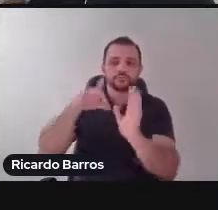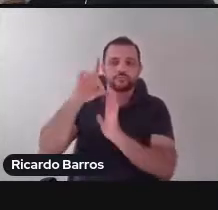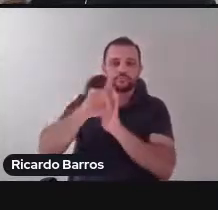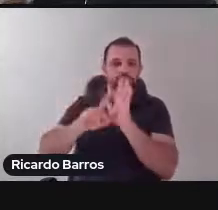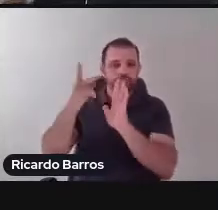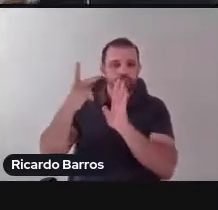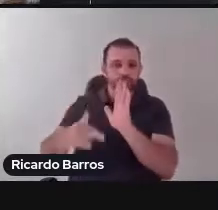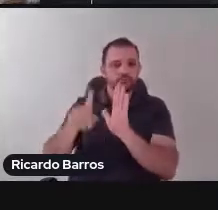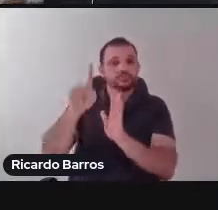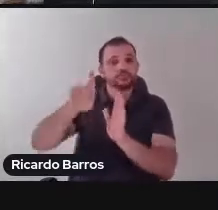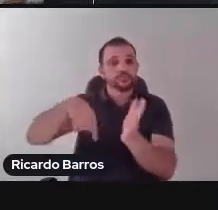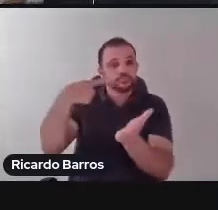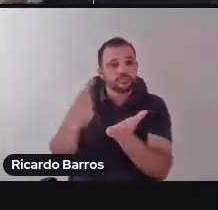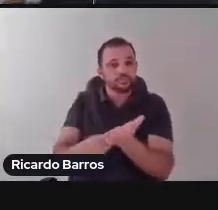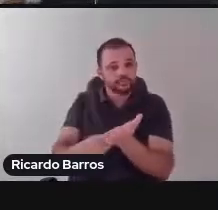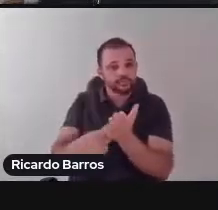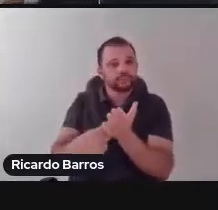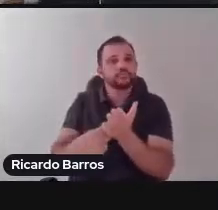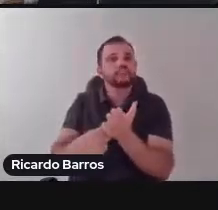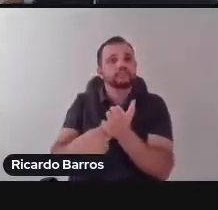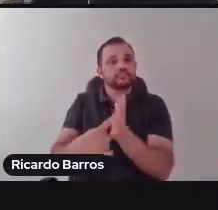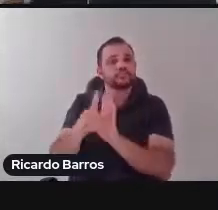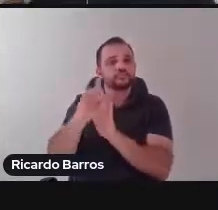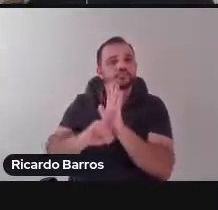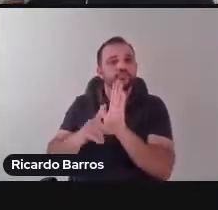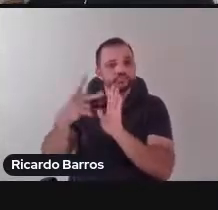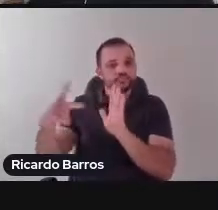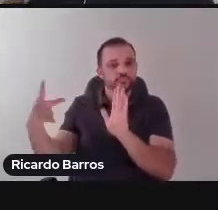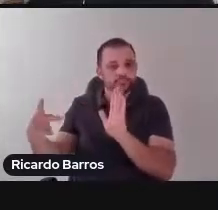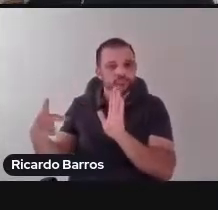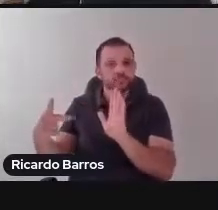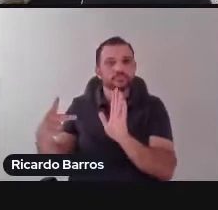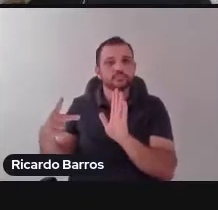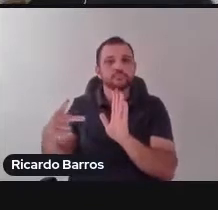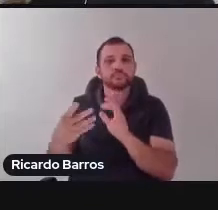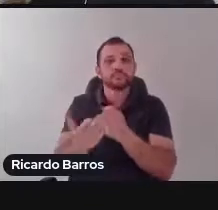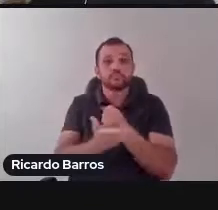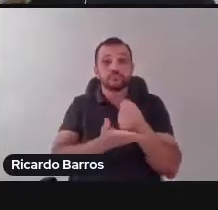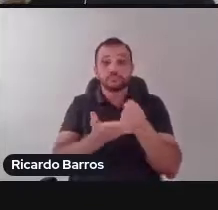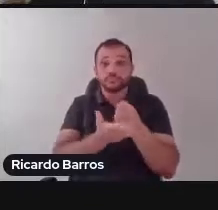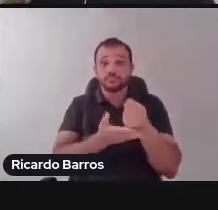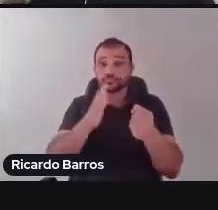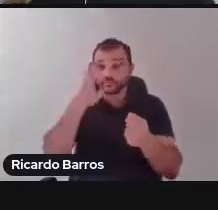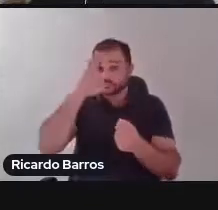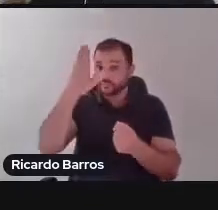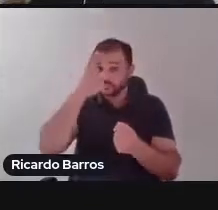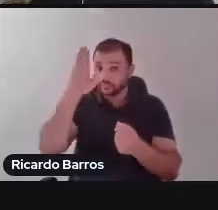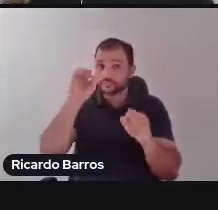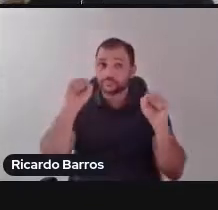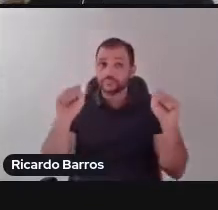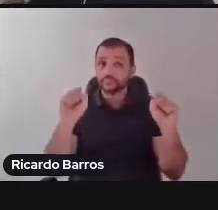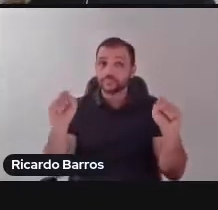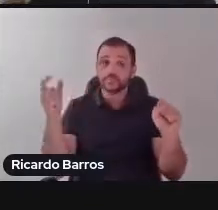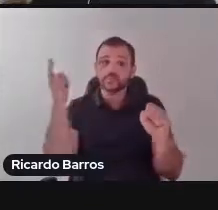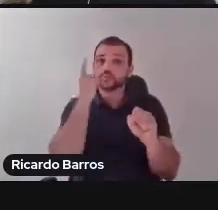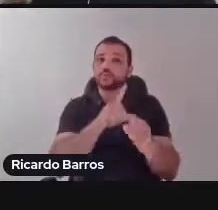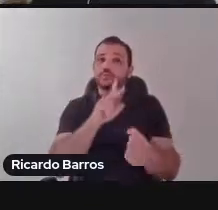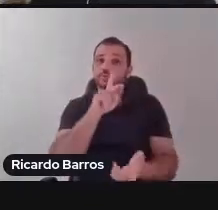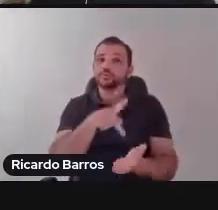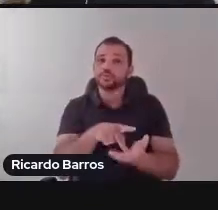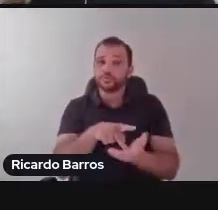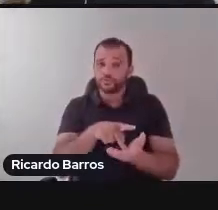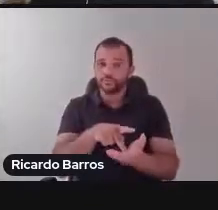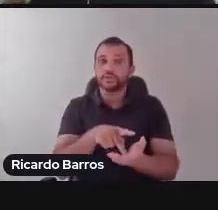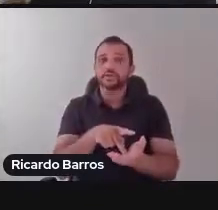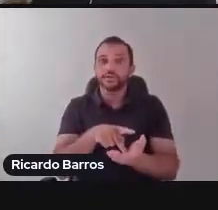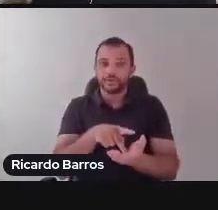gênero humano, que é a premissa fundamental para que, de fato, se conceba a própria ontologia ou a própria